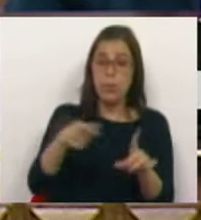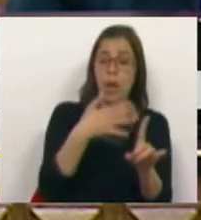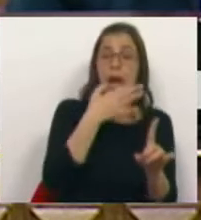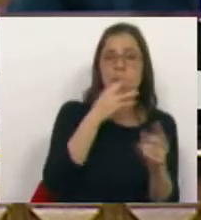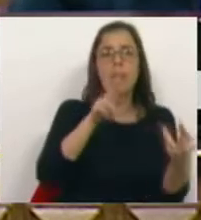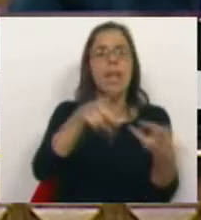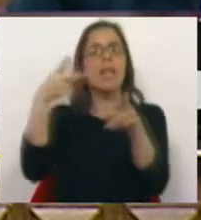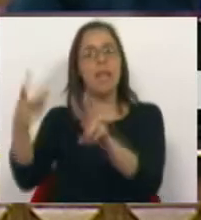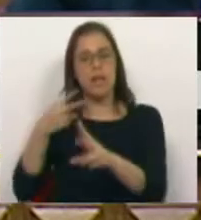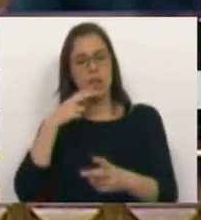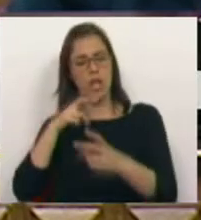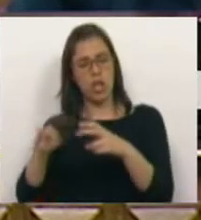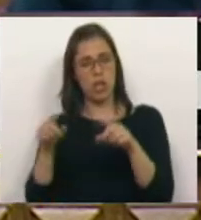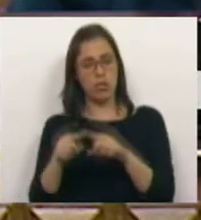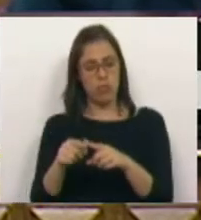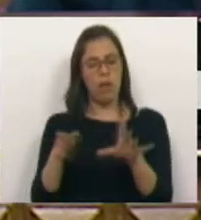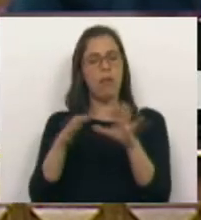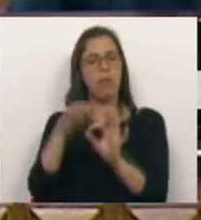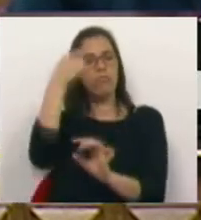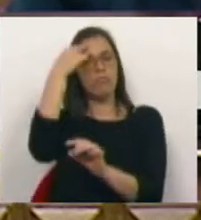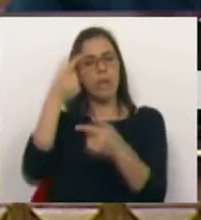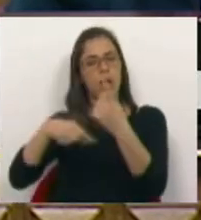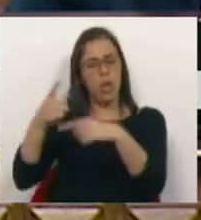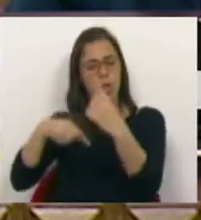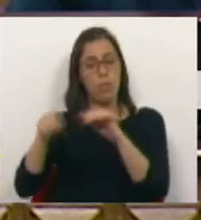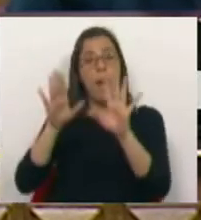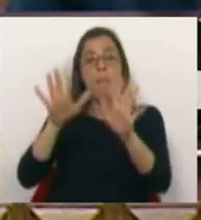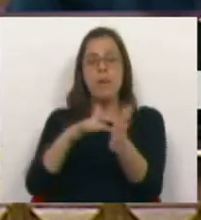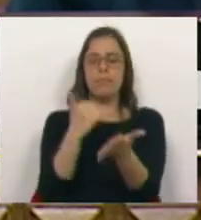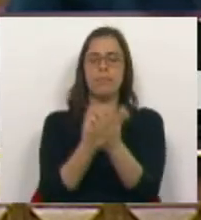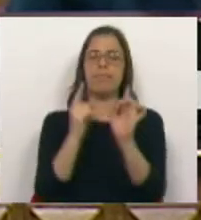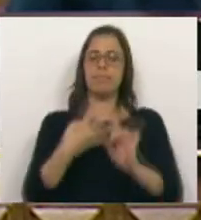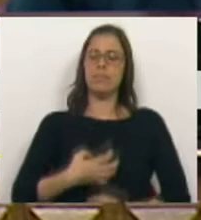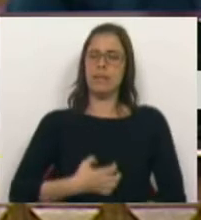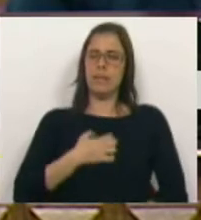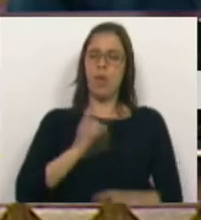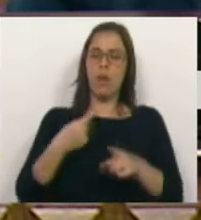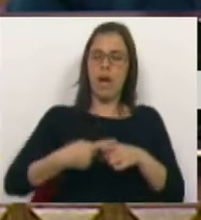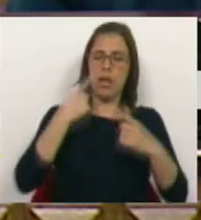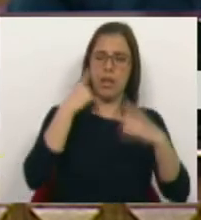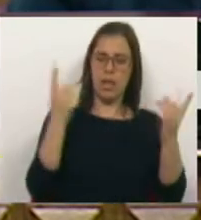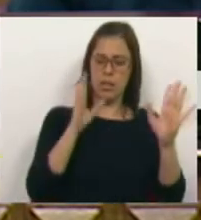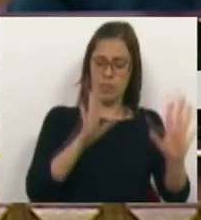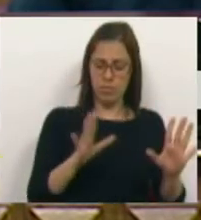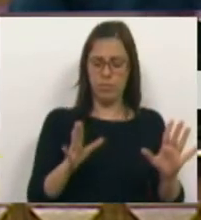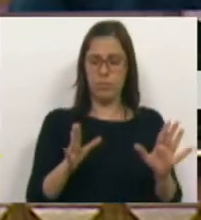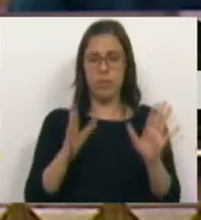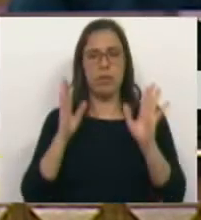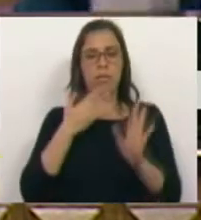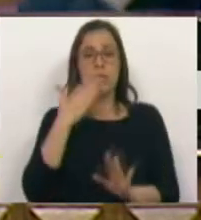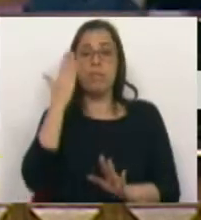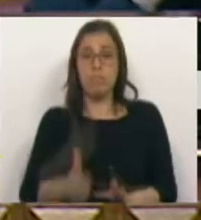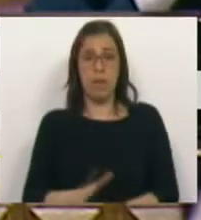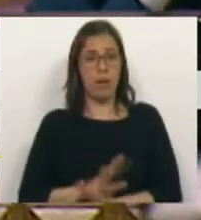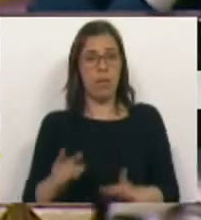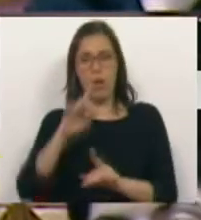para a transição energética em direção às renováveis, mas sempre com o sentido do que é o interesse público e sem transigências